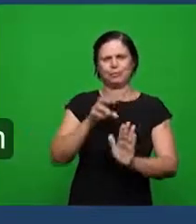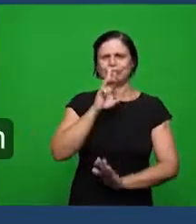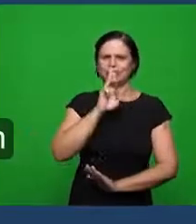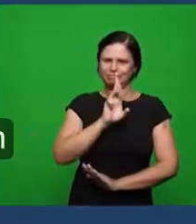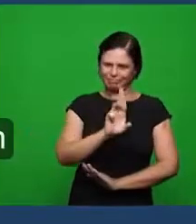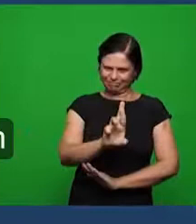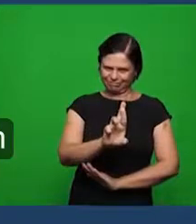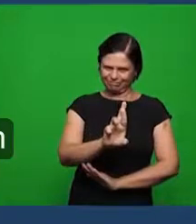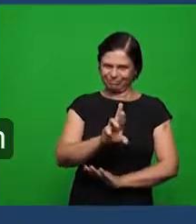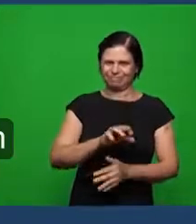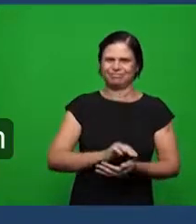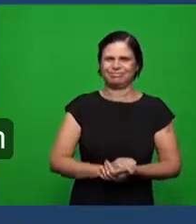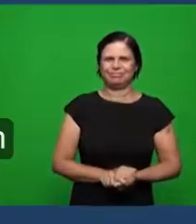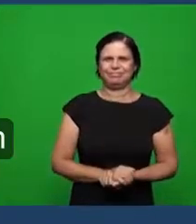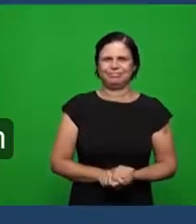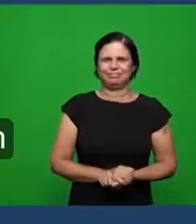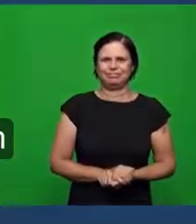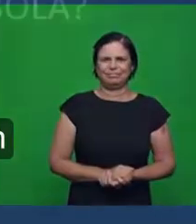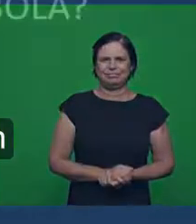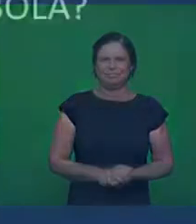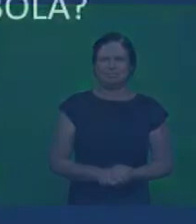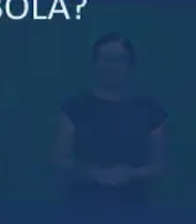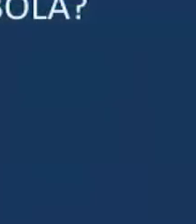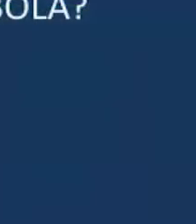resposta com a contribuição dos irmãos